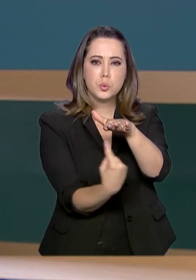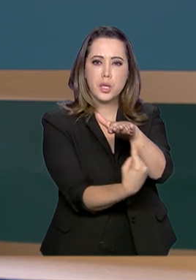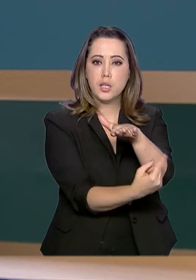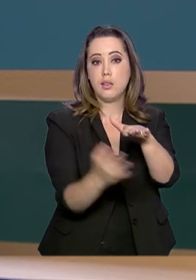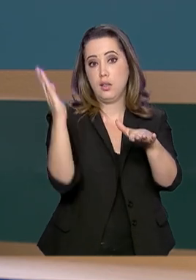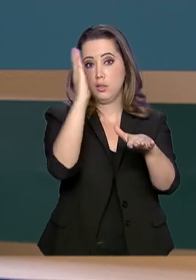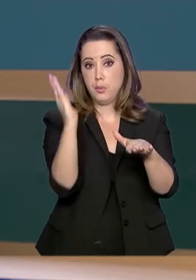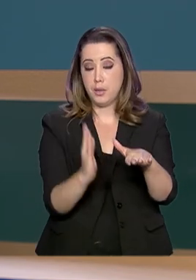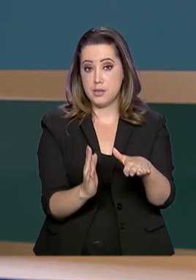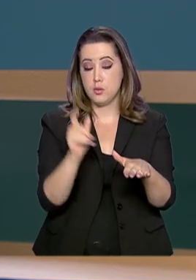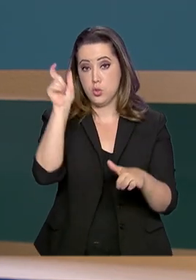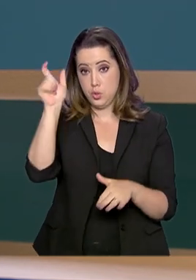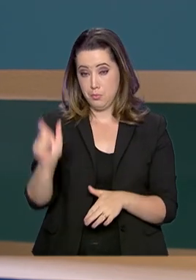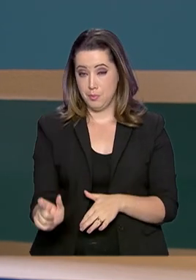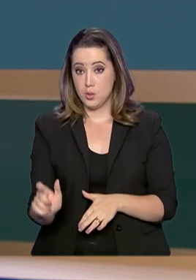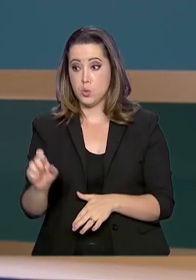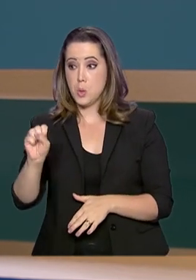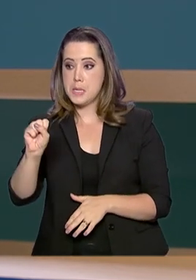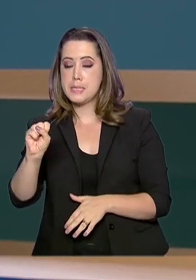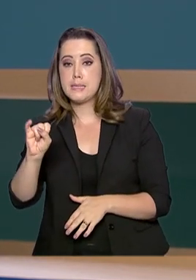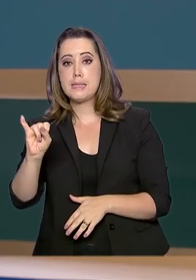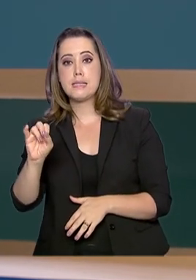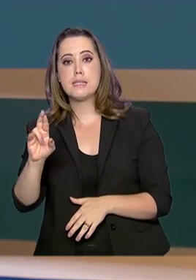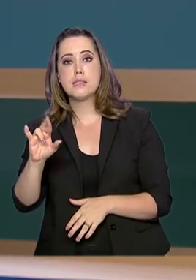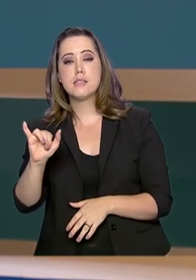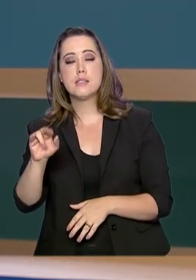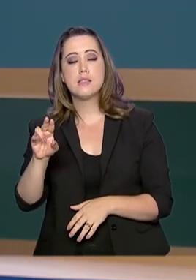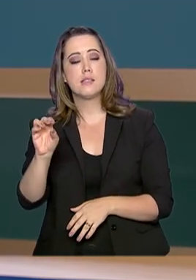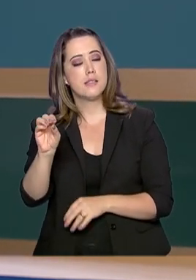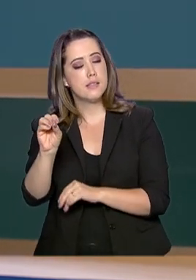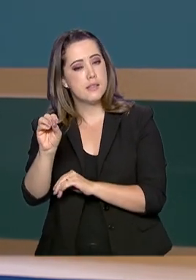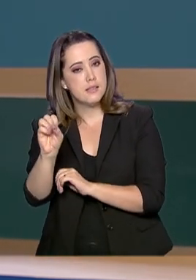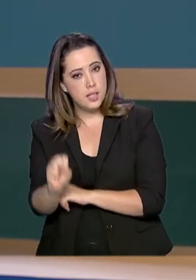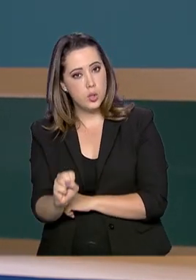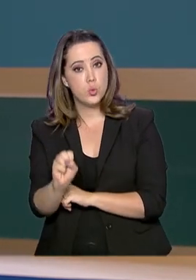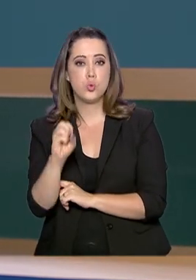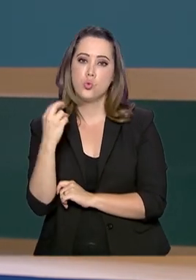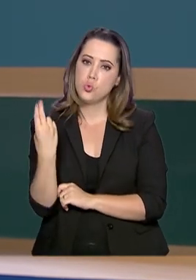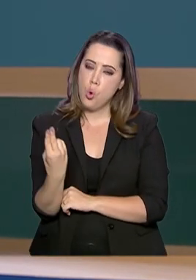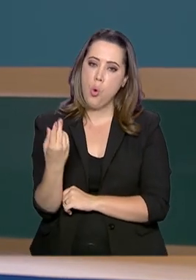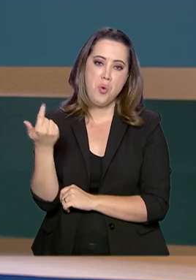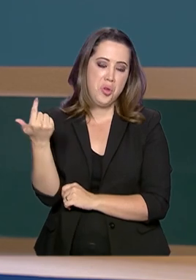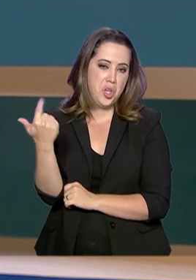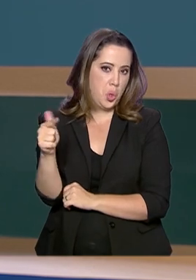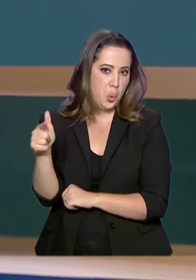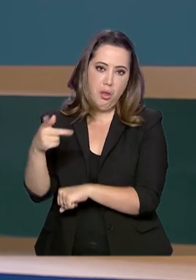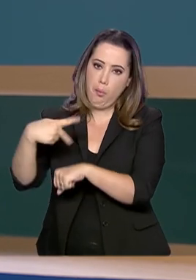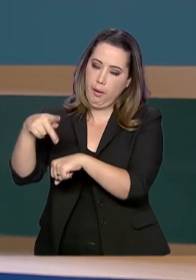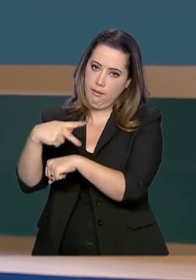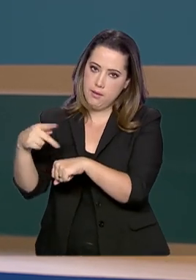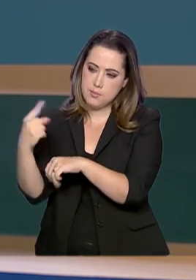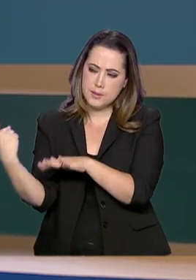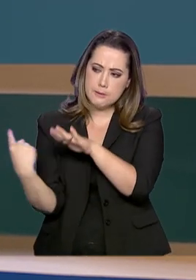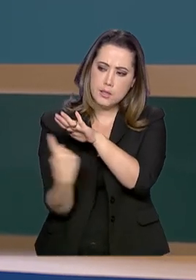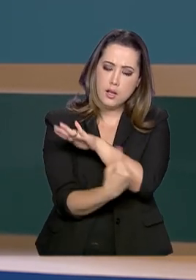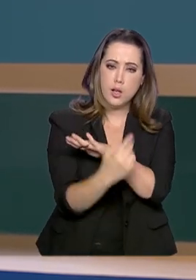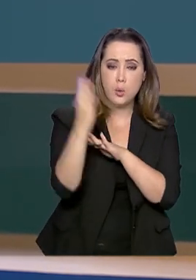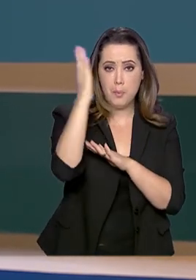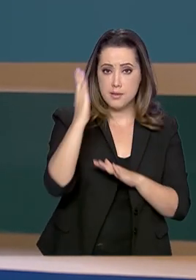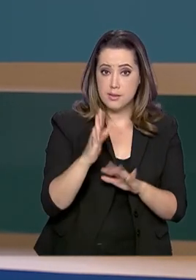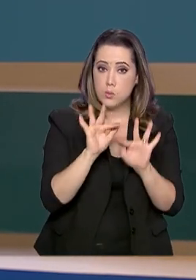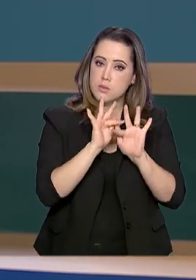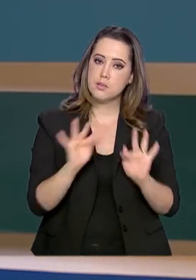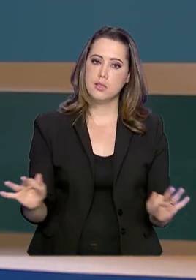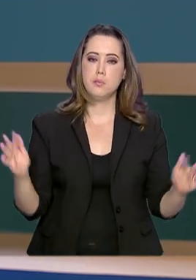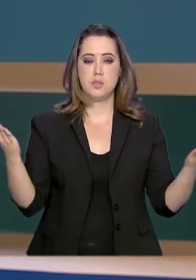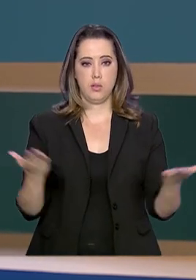apátridas afetados pela guerra vai ficar mais simples. Uma portaria publicada hoje pelos Ministérios da Justiça e Segurança Pública e